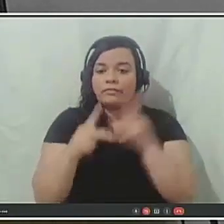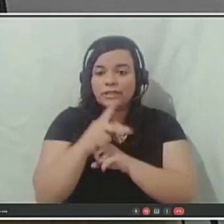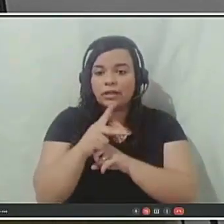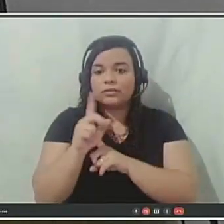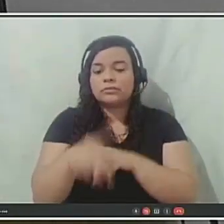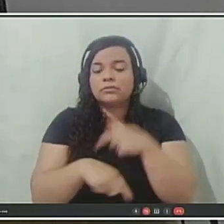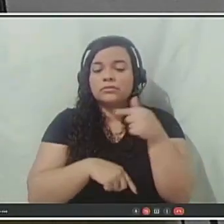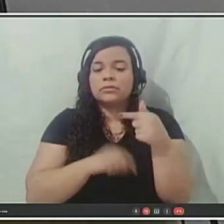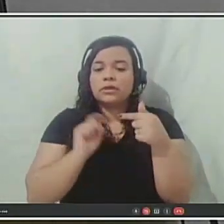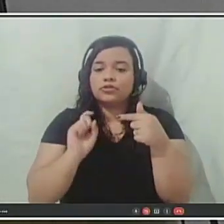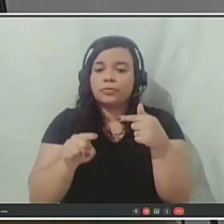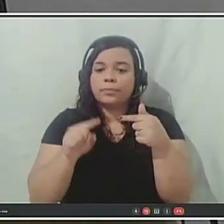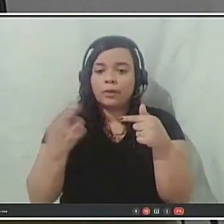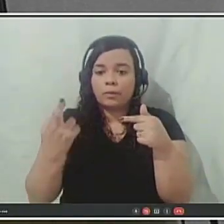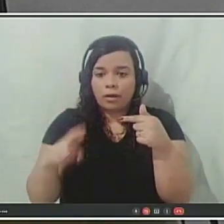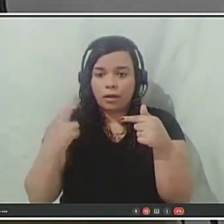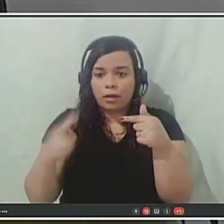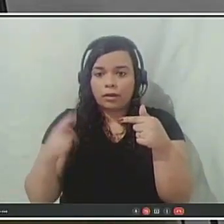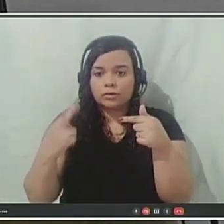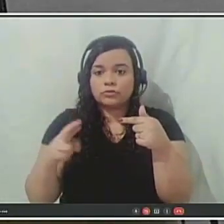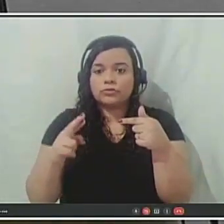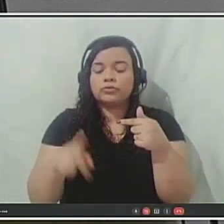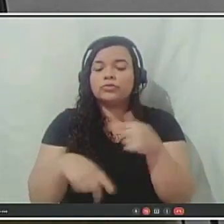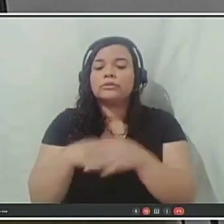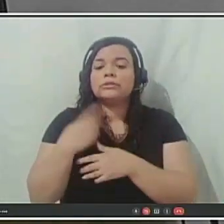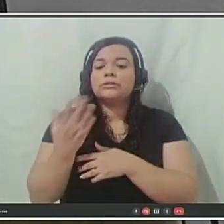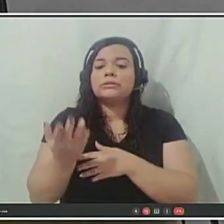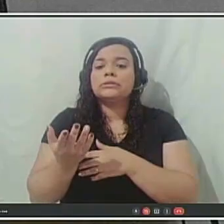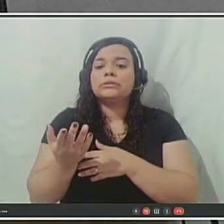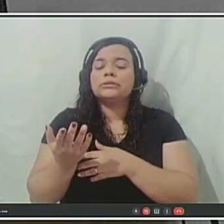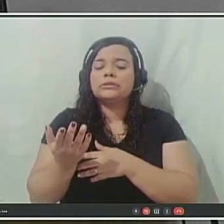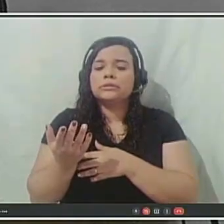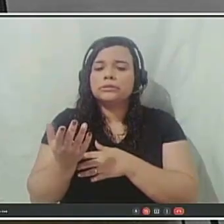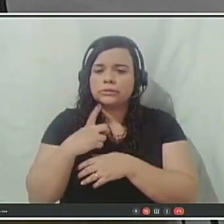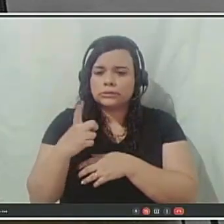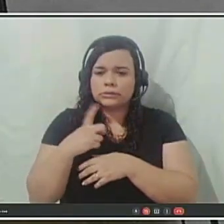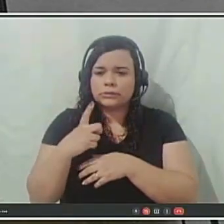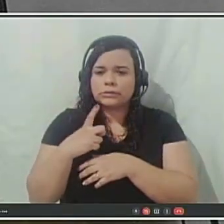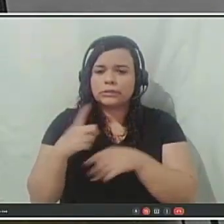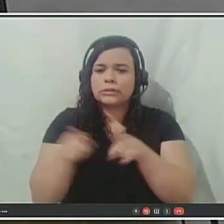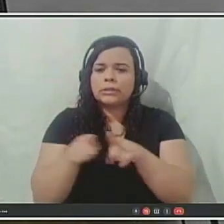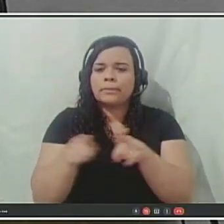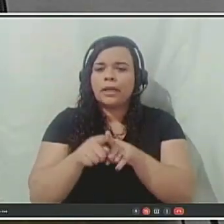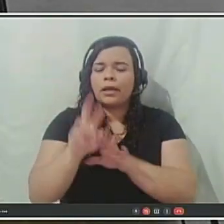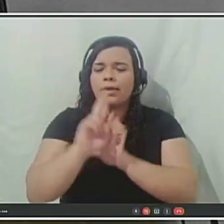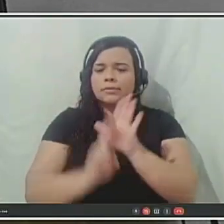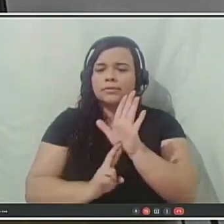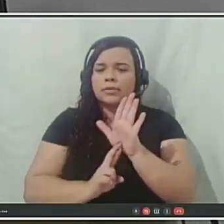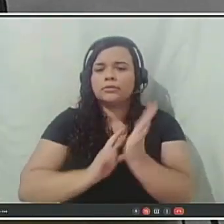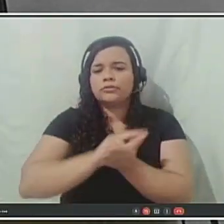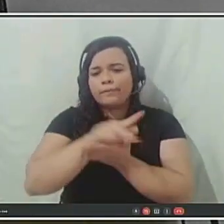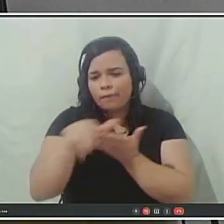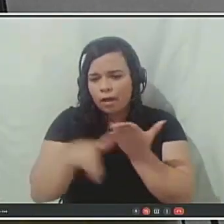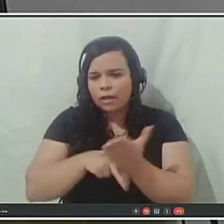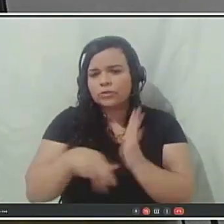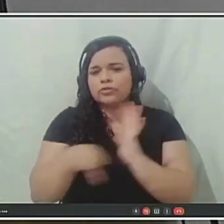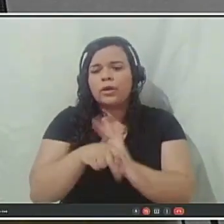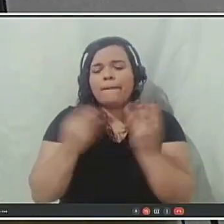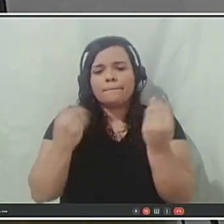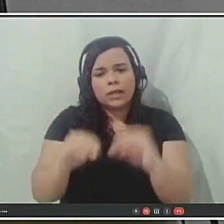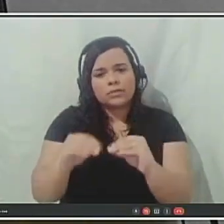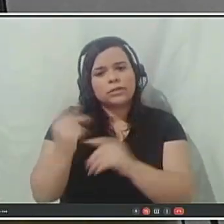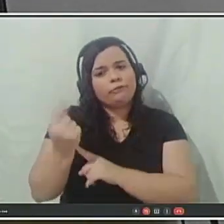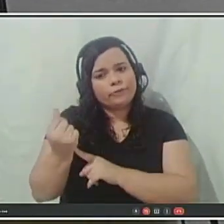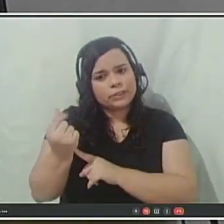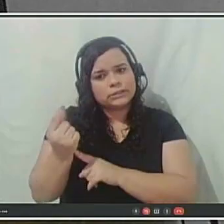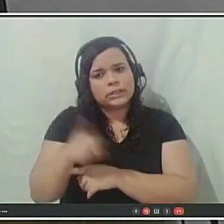.087,22. Receitas decorrentes de aplicações financeiras e receitas patrimoniais. Não temos mais